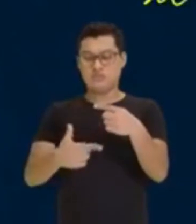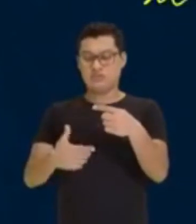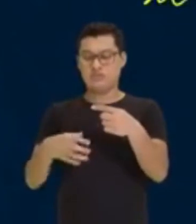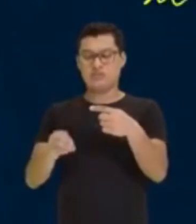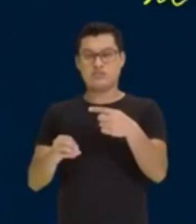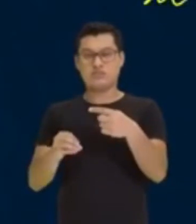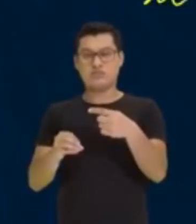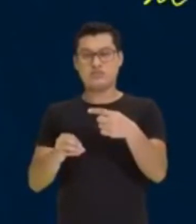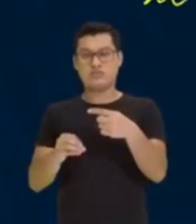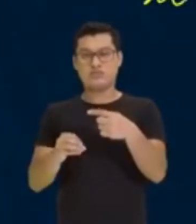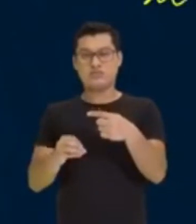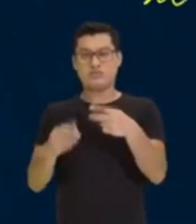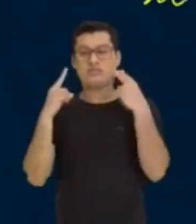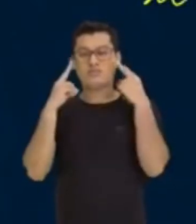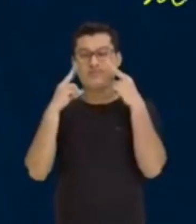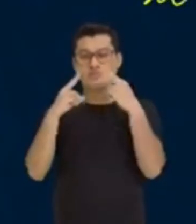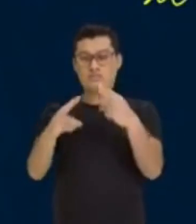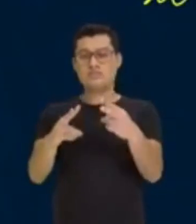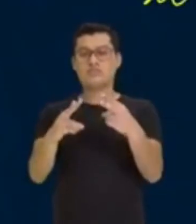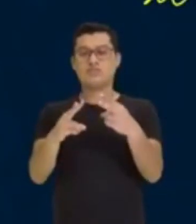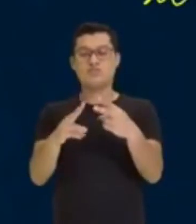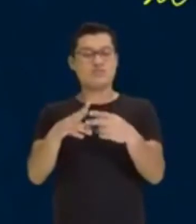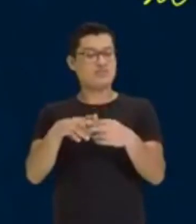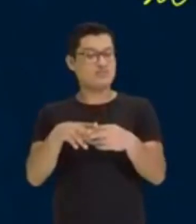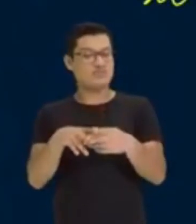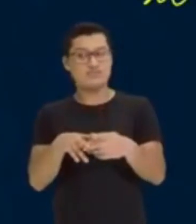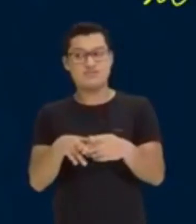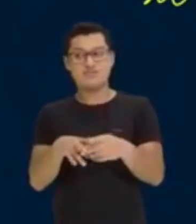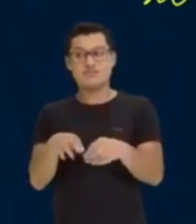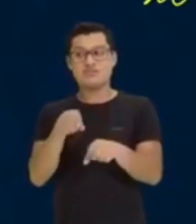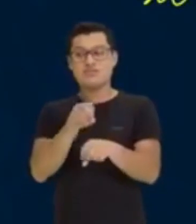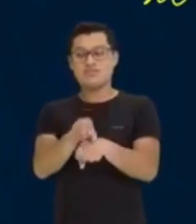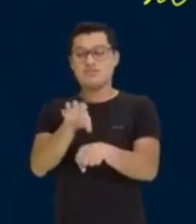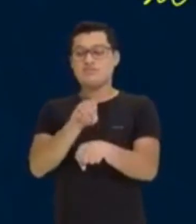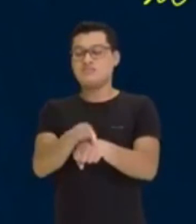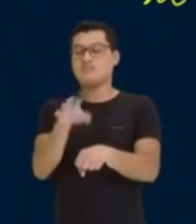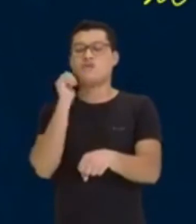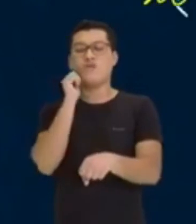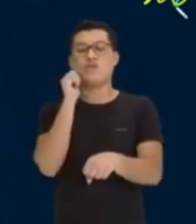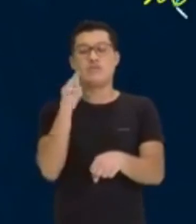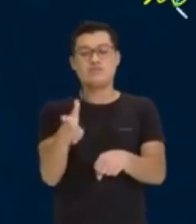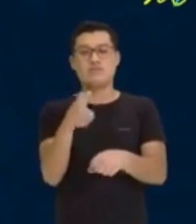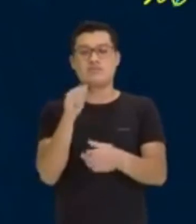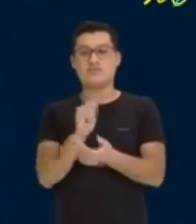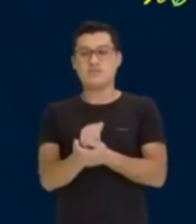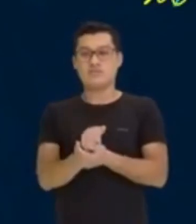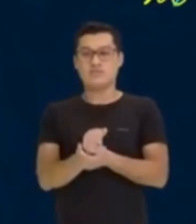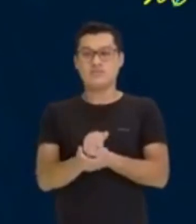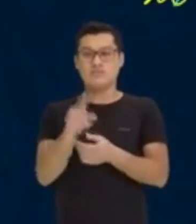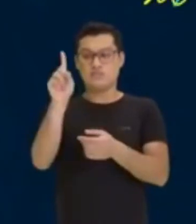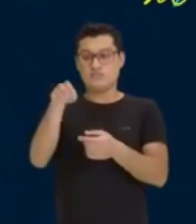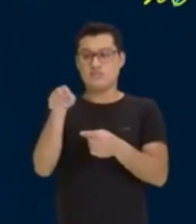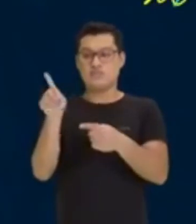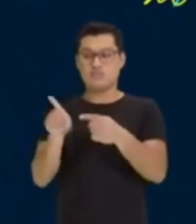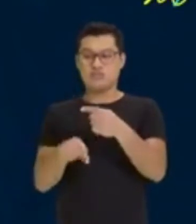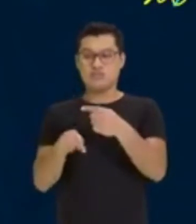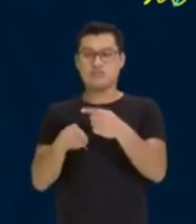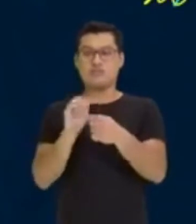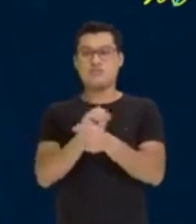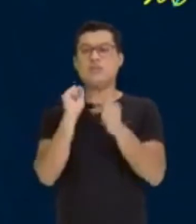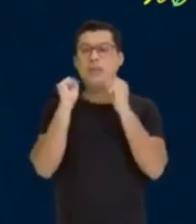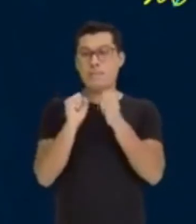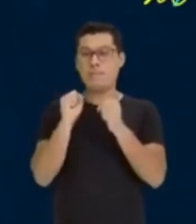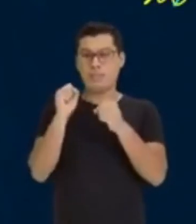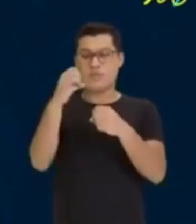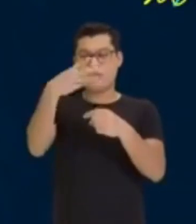Gente, se tu pegou essa dica, já era, gente. Já era, porque tu corta agora 0 com 0, tá bom? E tu pode